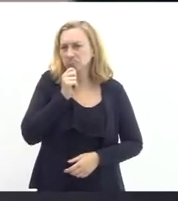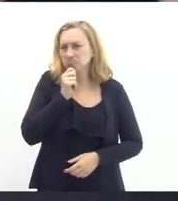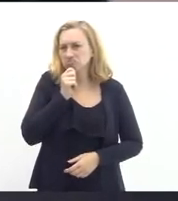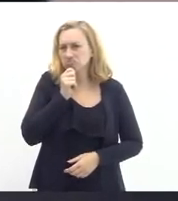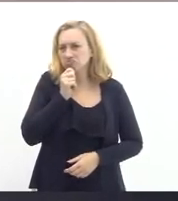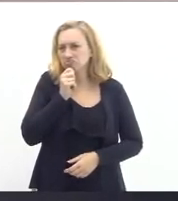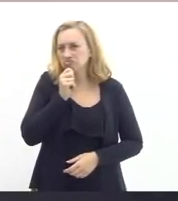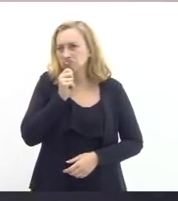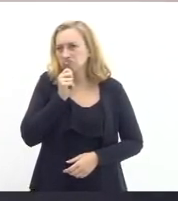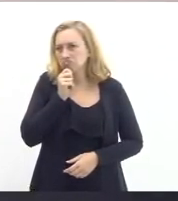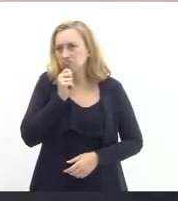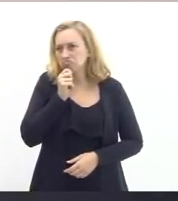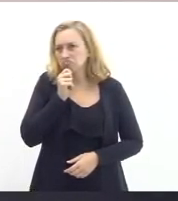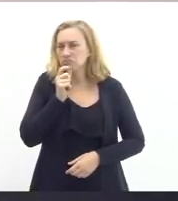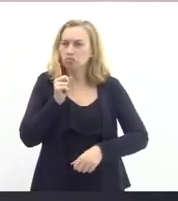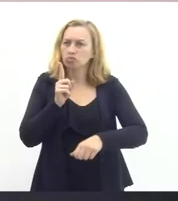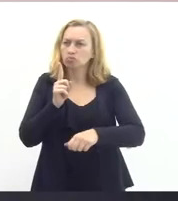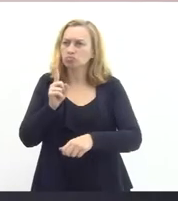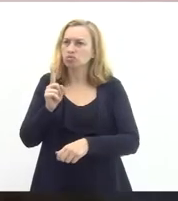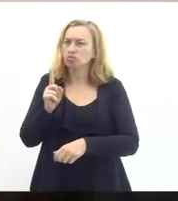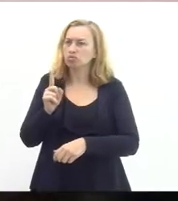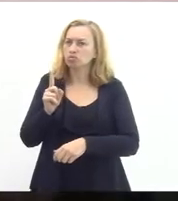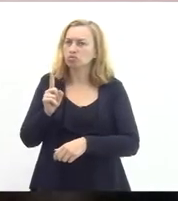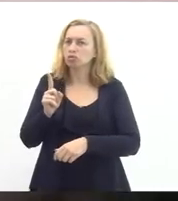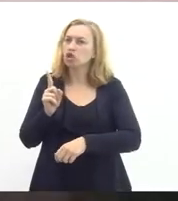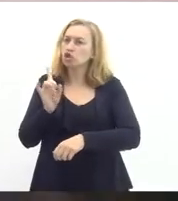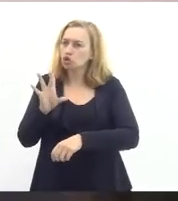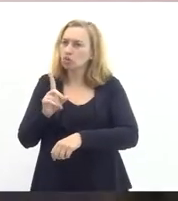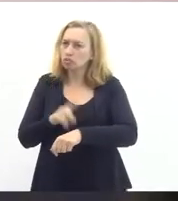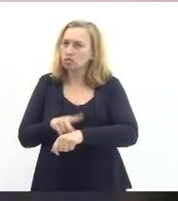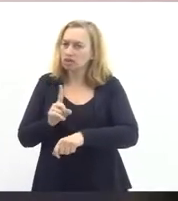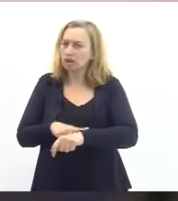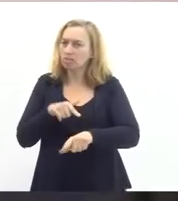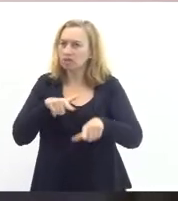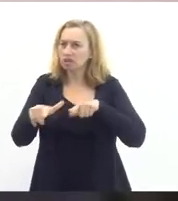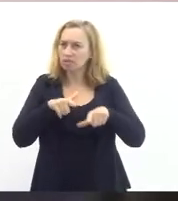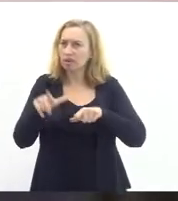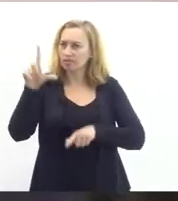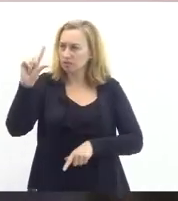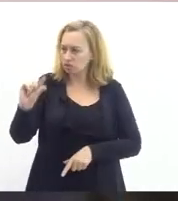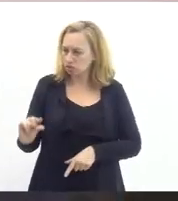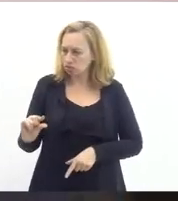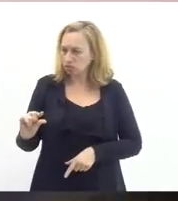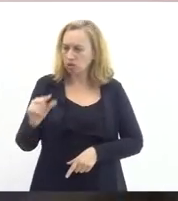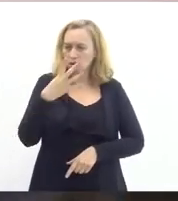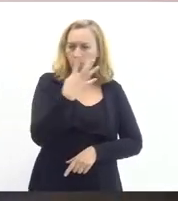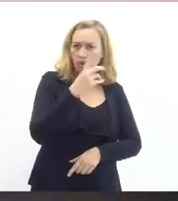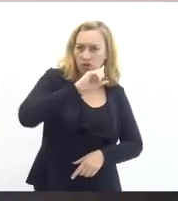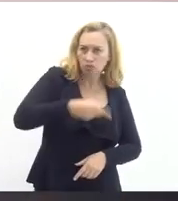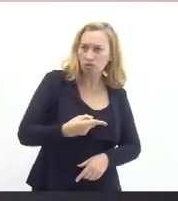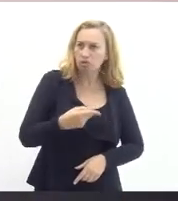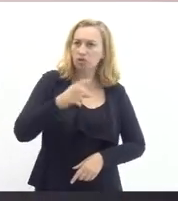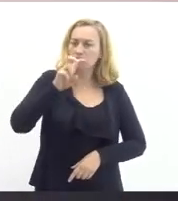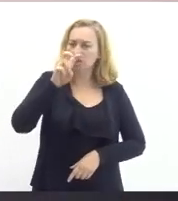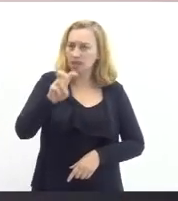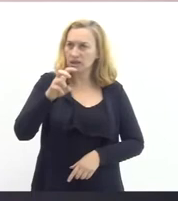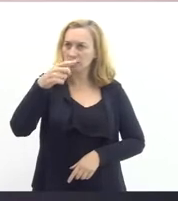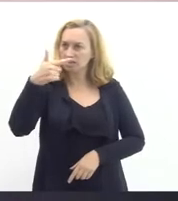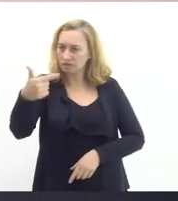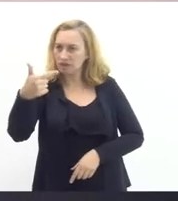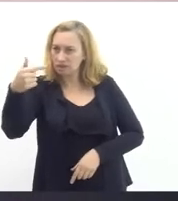serviço só com o tempo de serviço que ele já tem nós vamos diminuir de 4.527